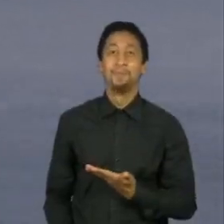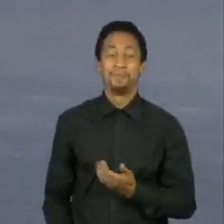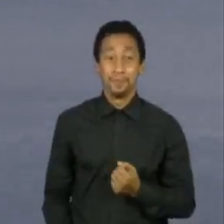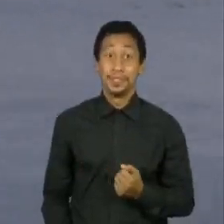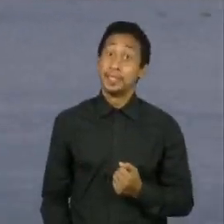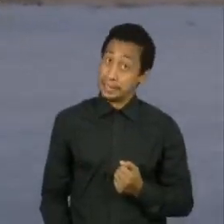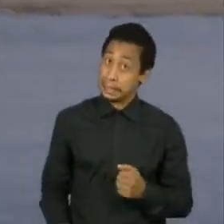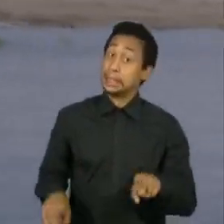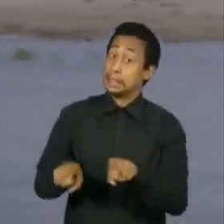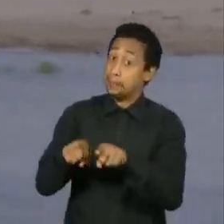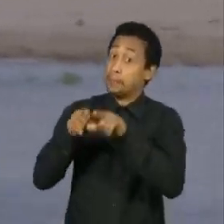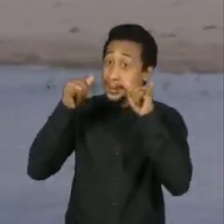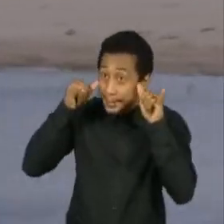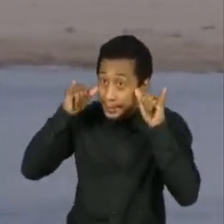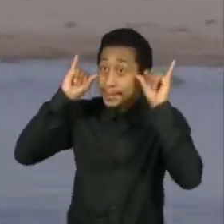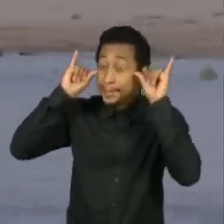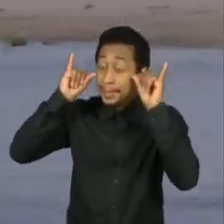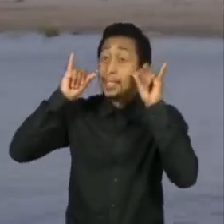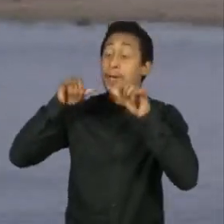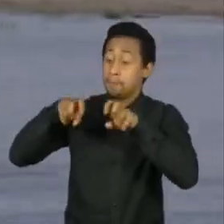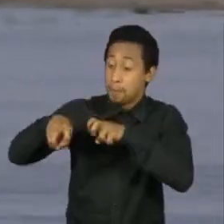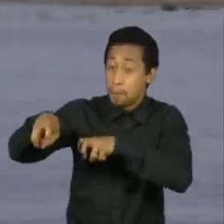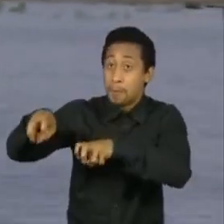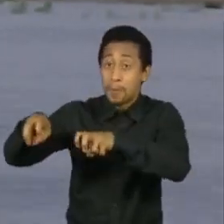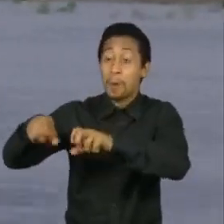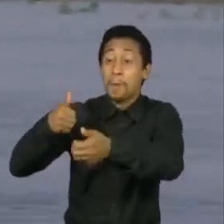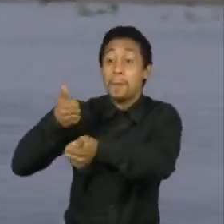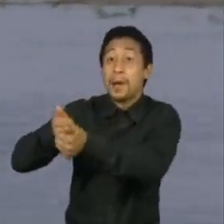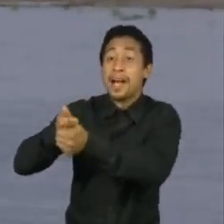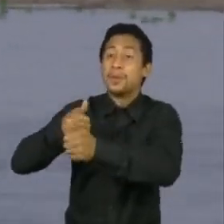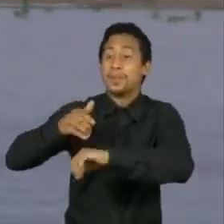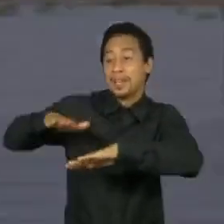E gado nas praias do rio Purus.